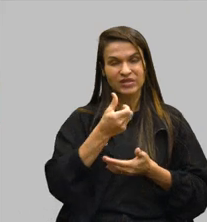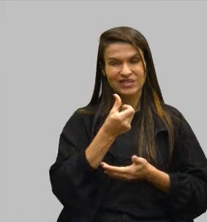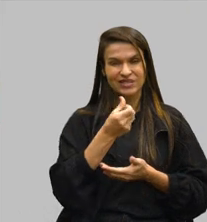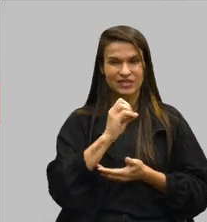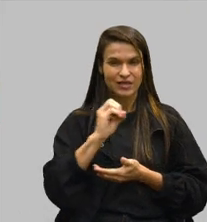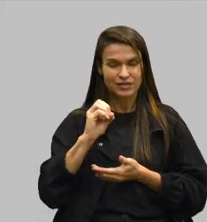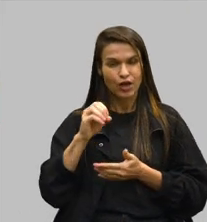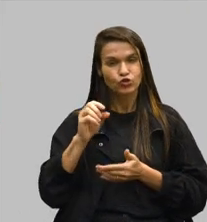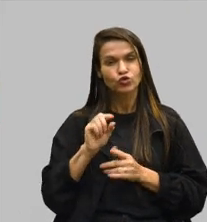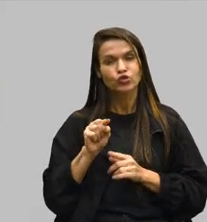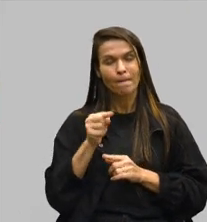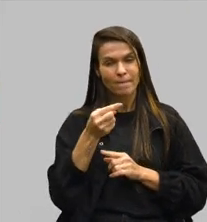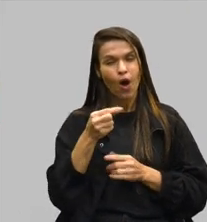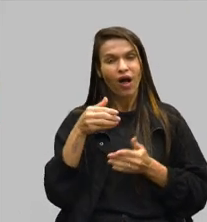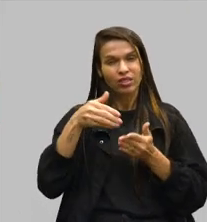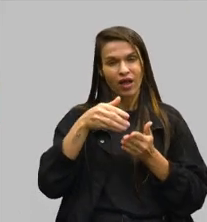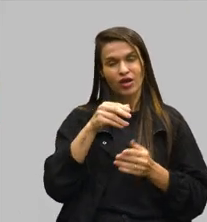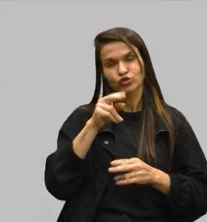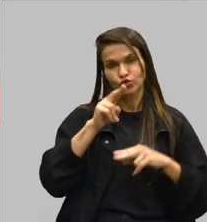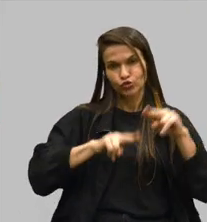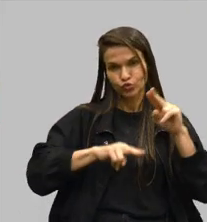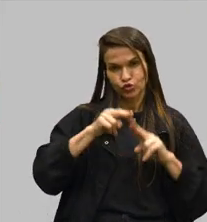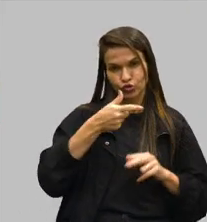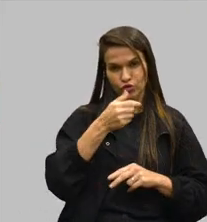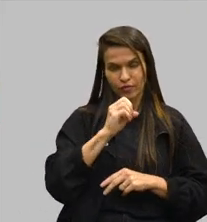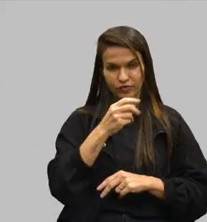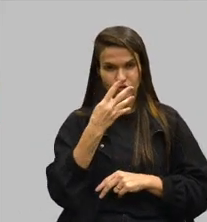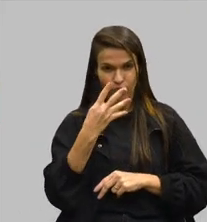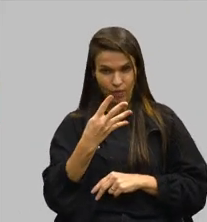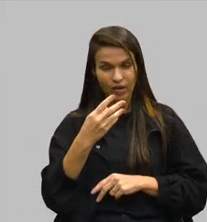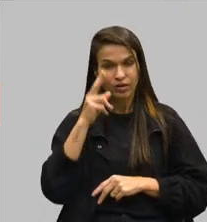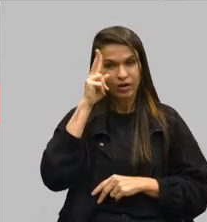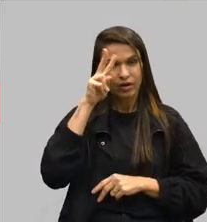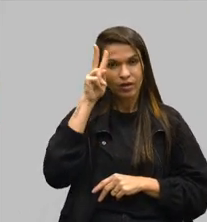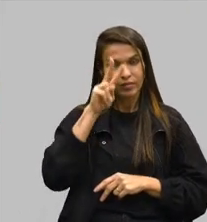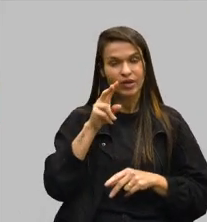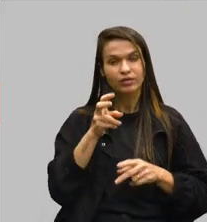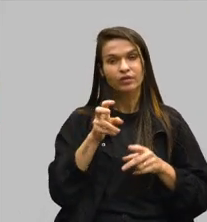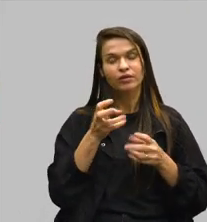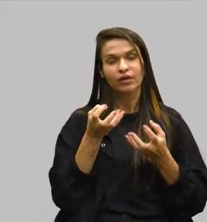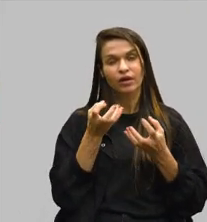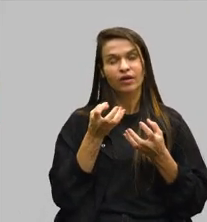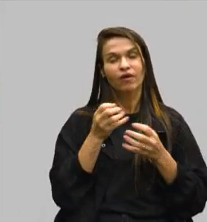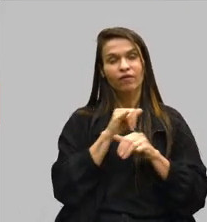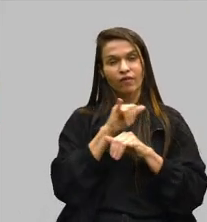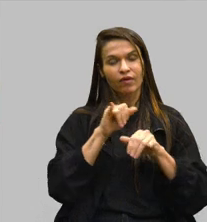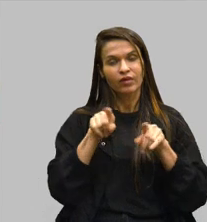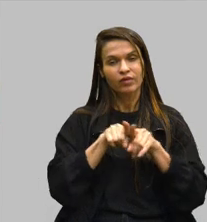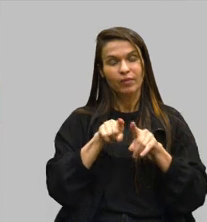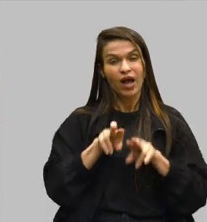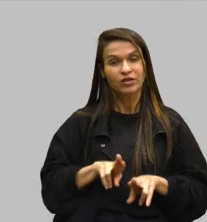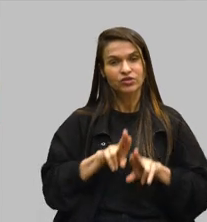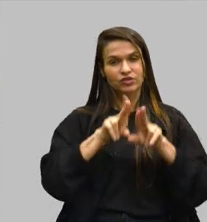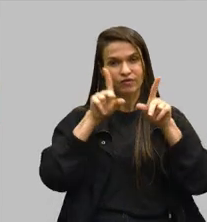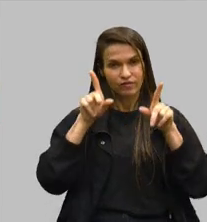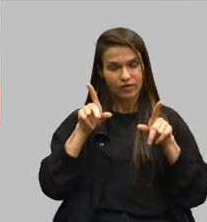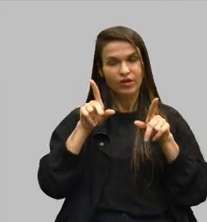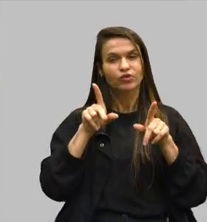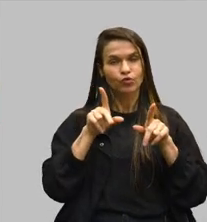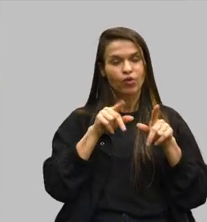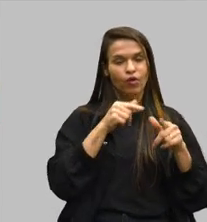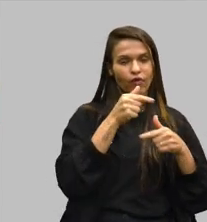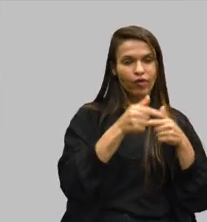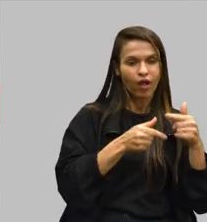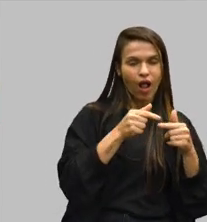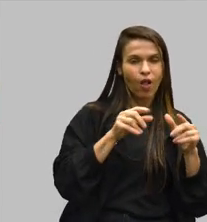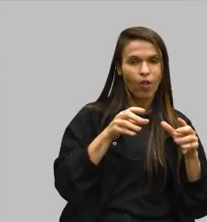até junho de 2024. Lembrando aqui, gostaria só de enfatizar a diferença quando trabalhamos cozinhas